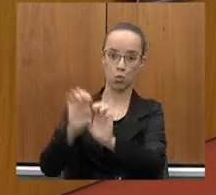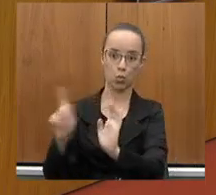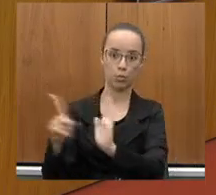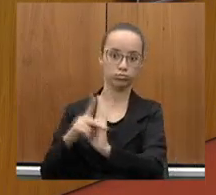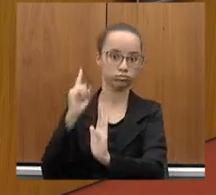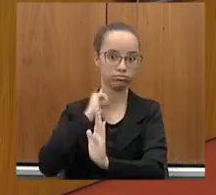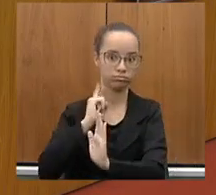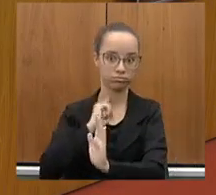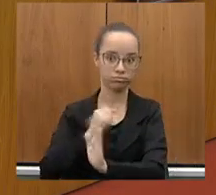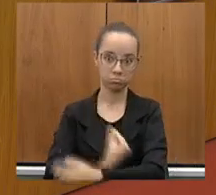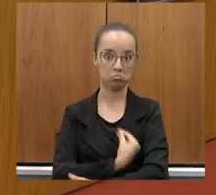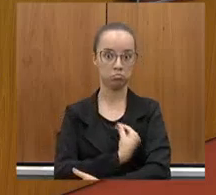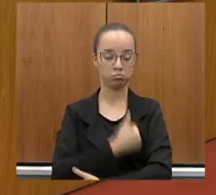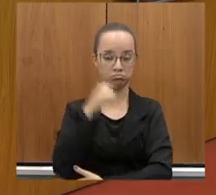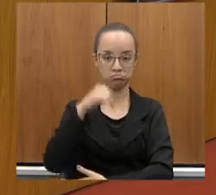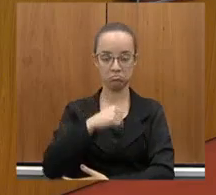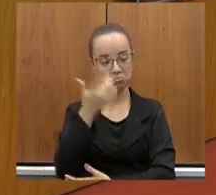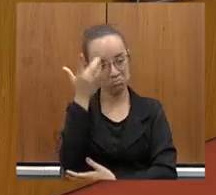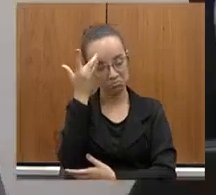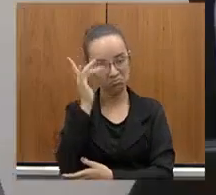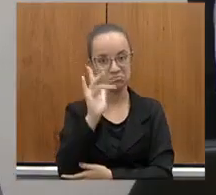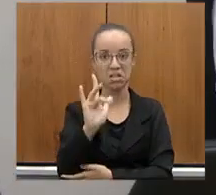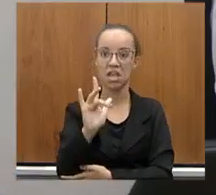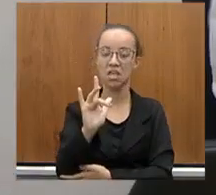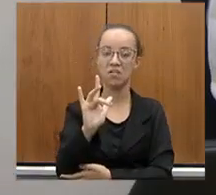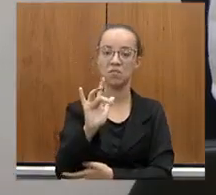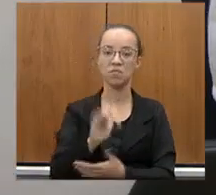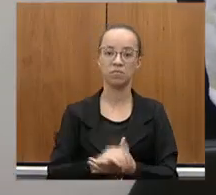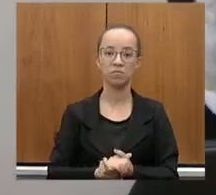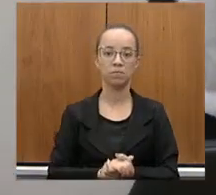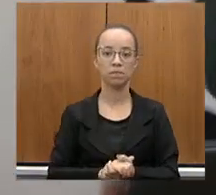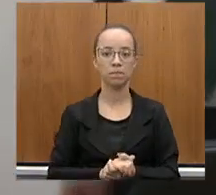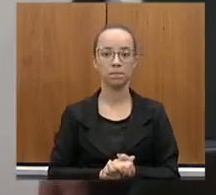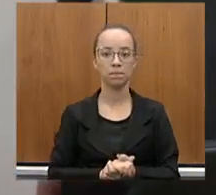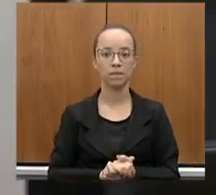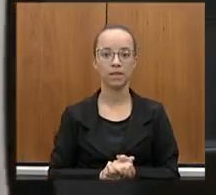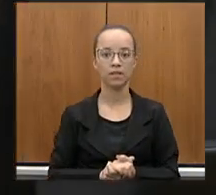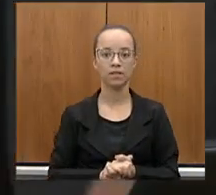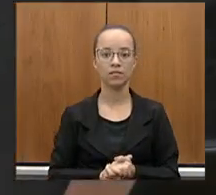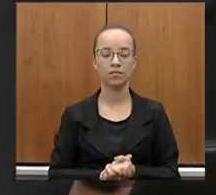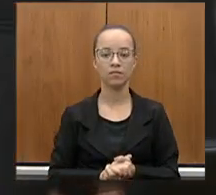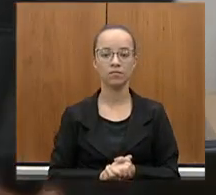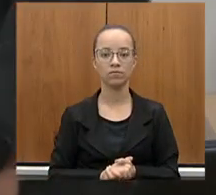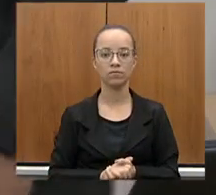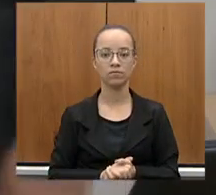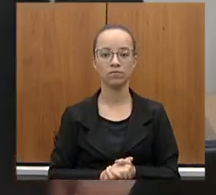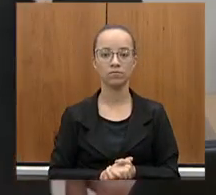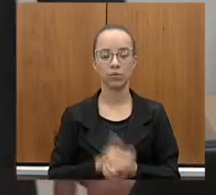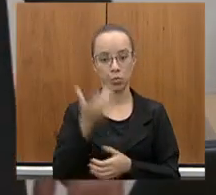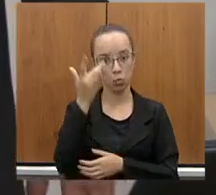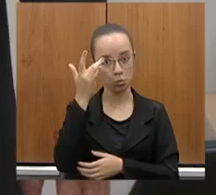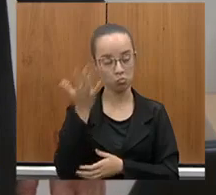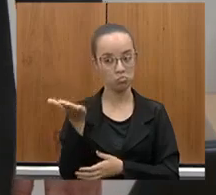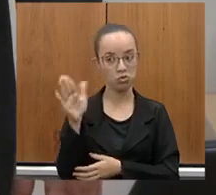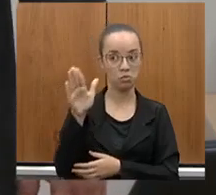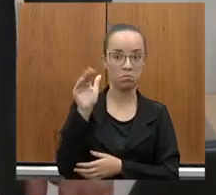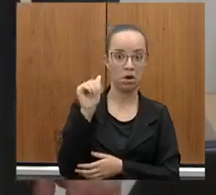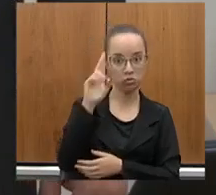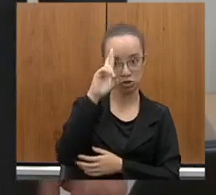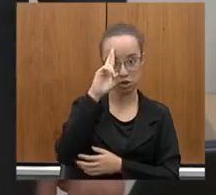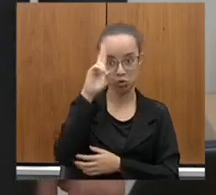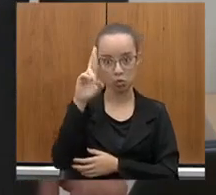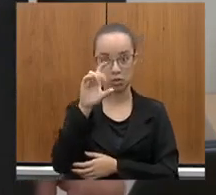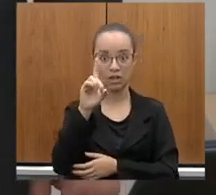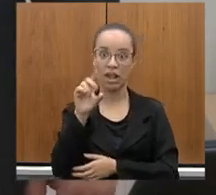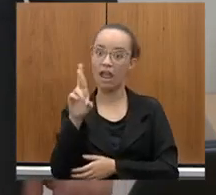Gerais, eu não sei se a gente chama o nosso diretor do DR para a